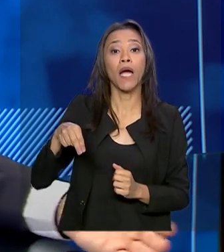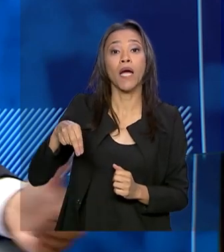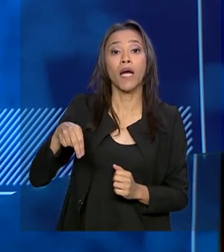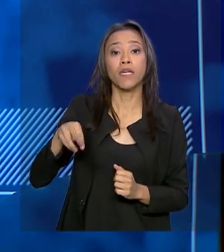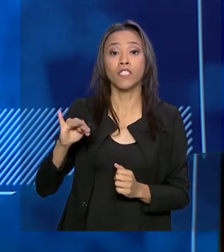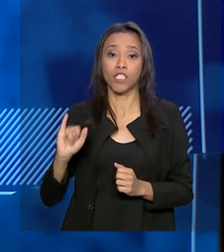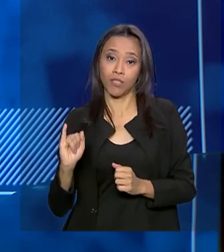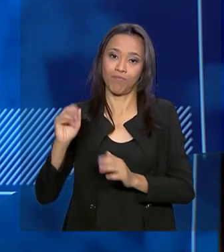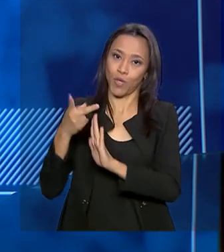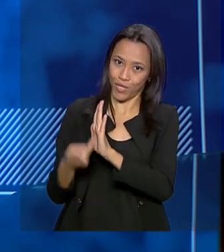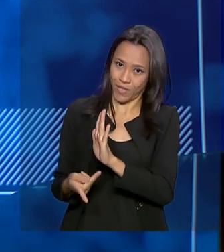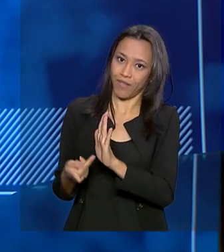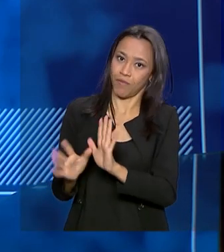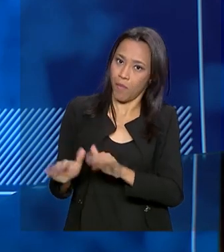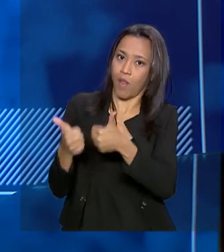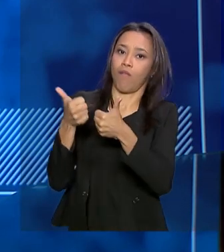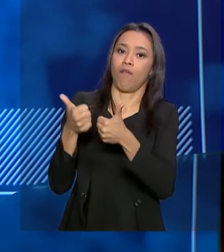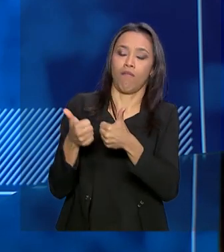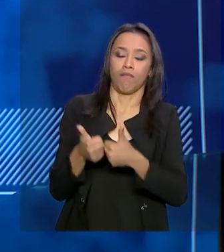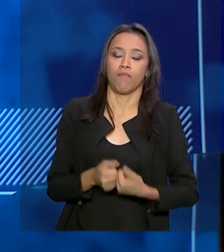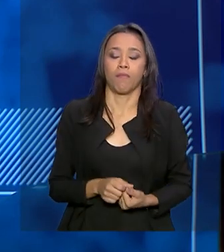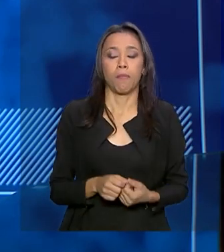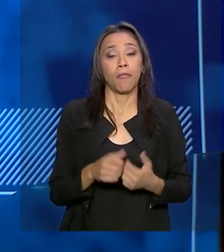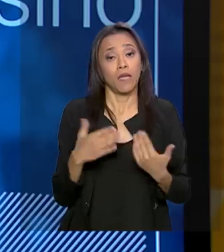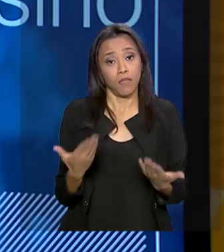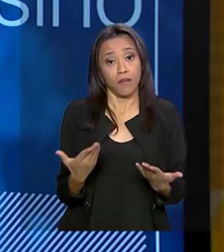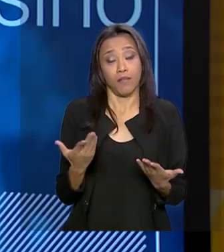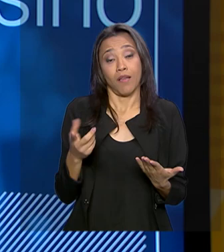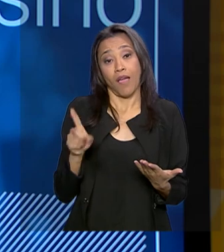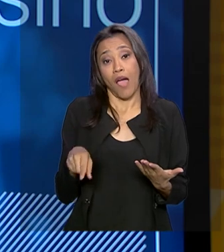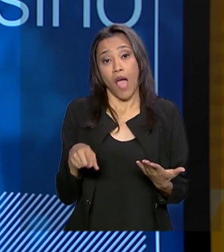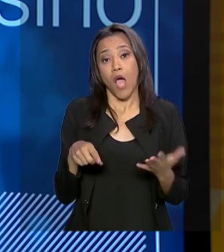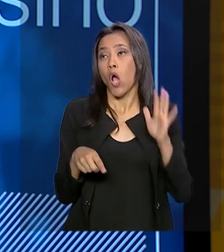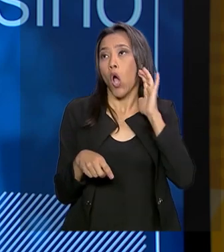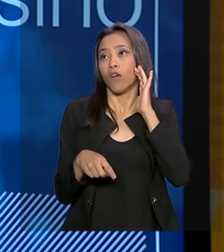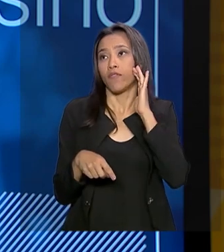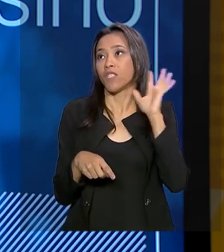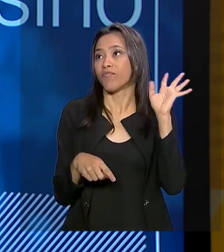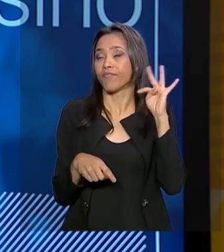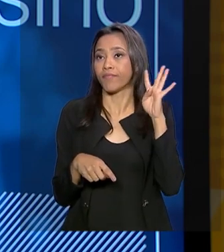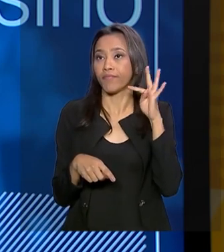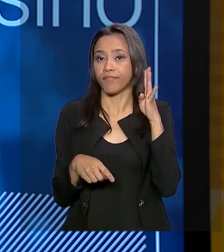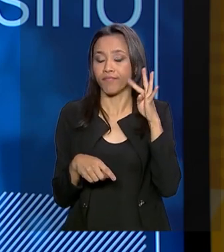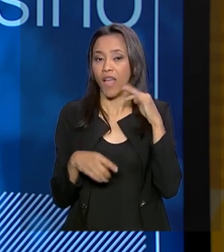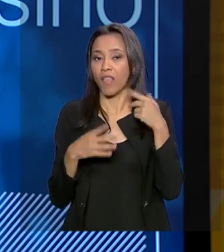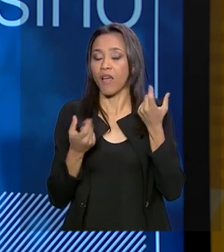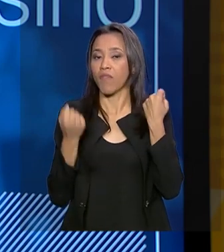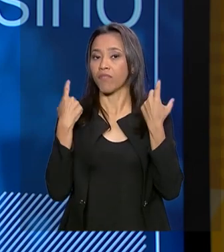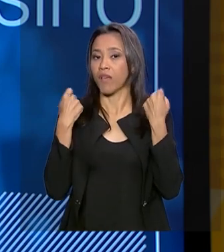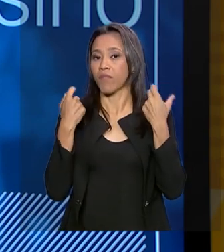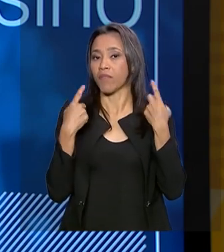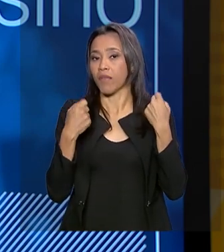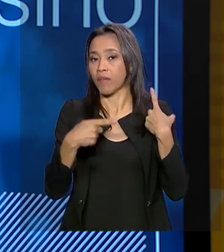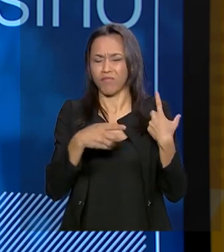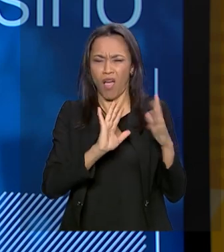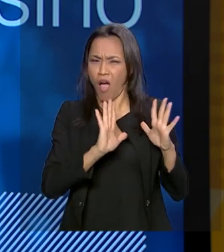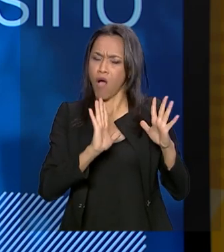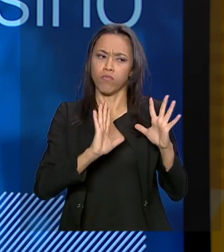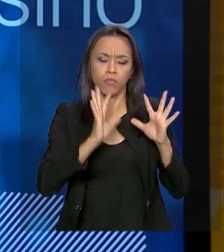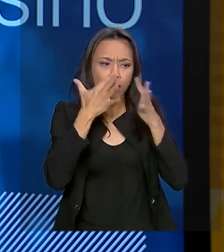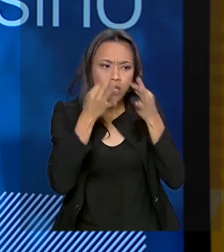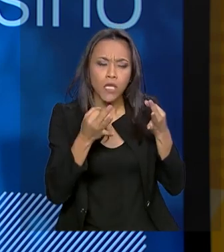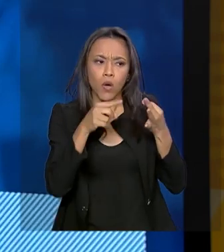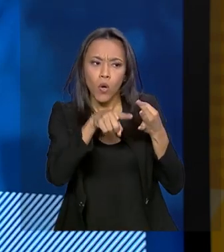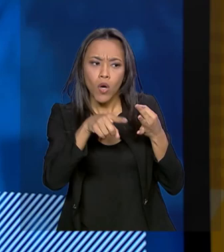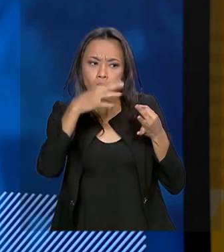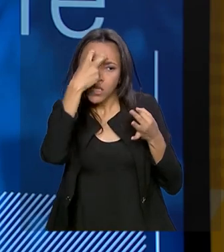foi aberta para receber contribuições. É, então até é injusto falar que não escutamos os especialistas, né? Acho que todos os especialistas são aqueles que acreditam na